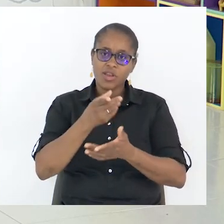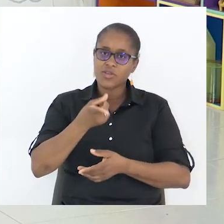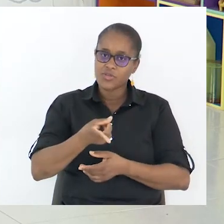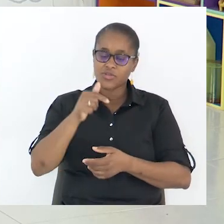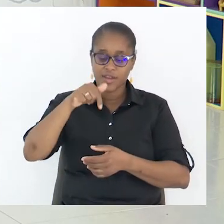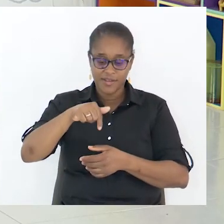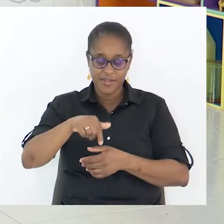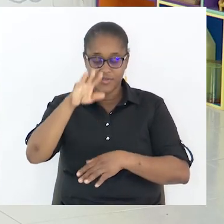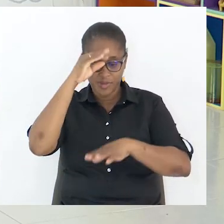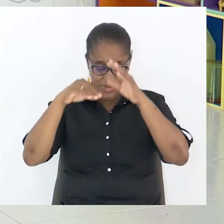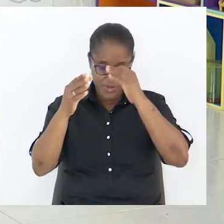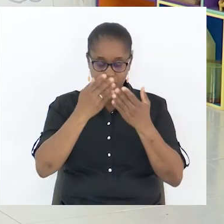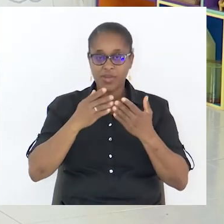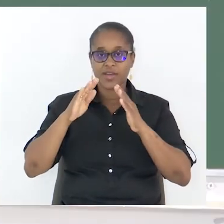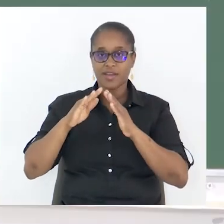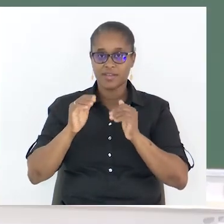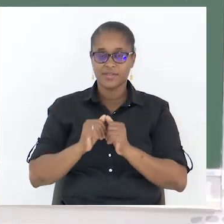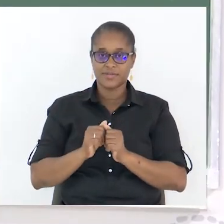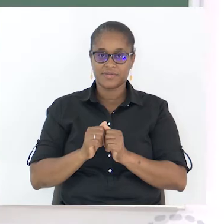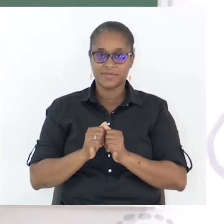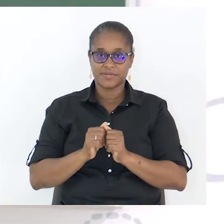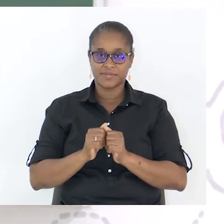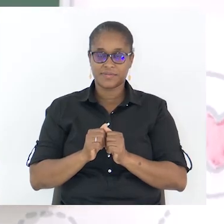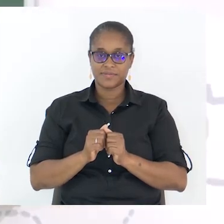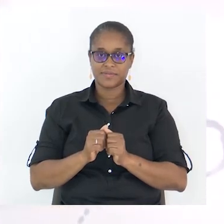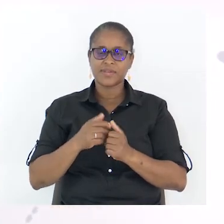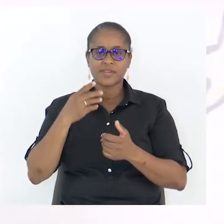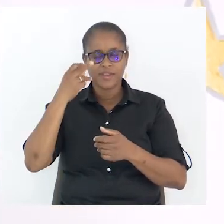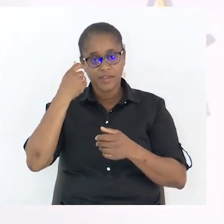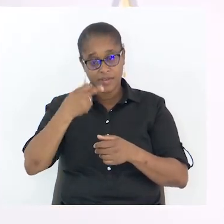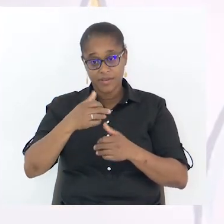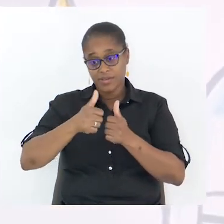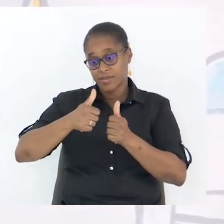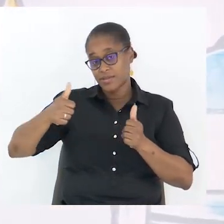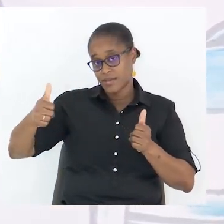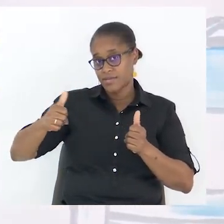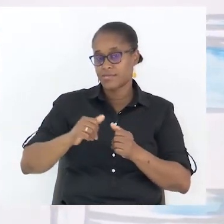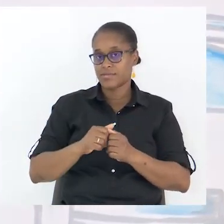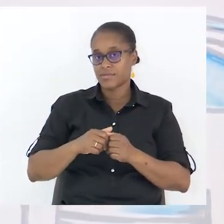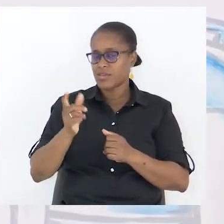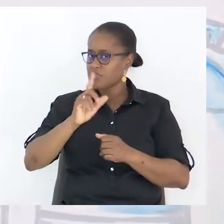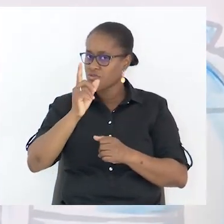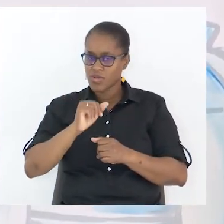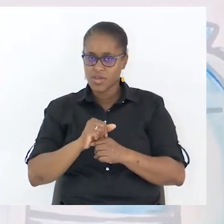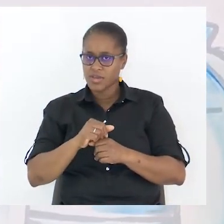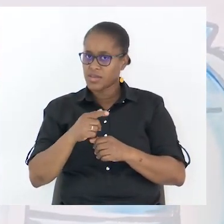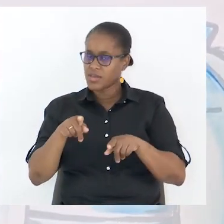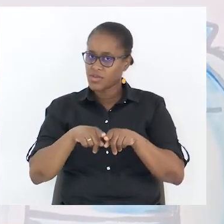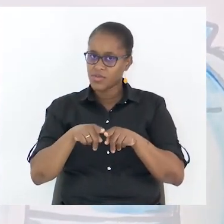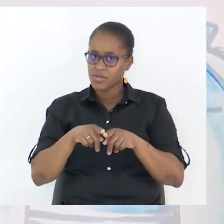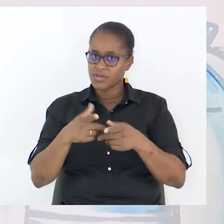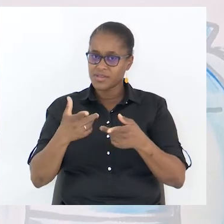Aqui, no Aprender a Estudar em Casa. Manter-te distante não significa que estás a